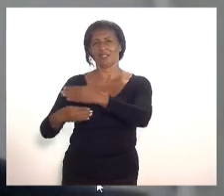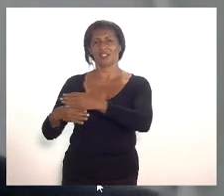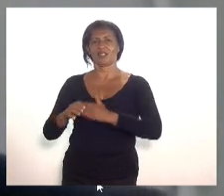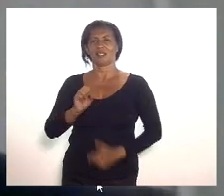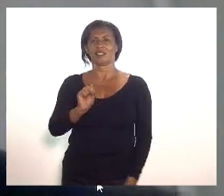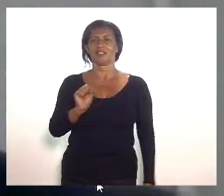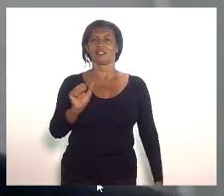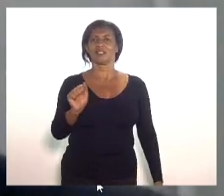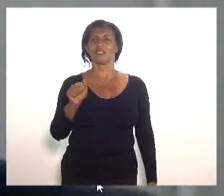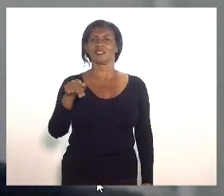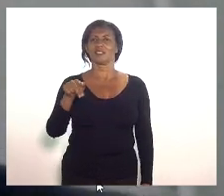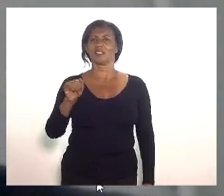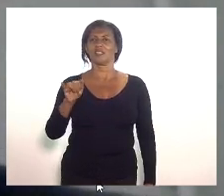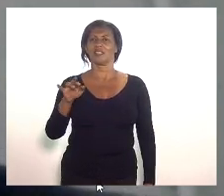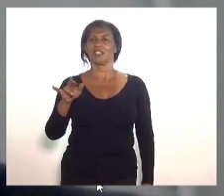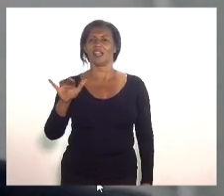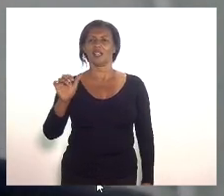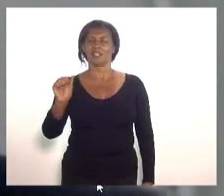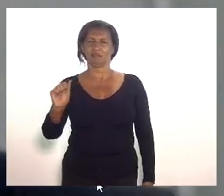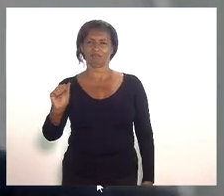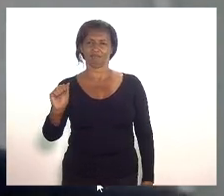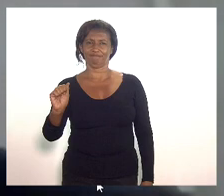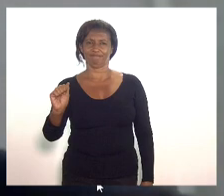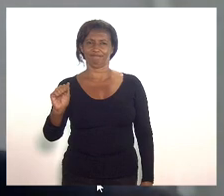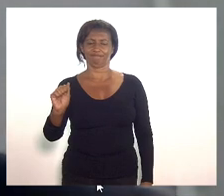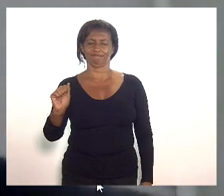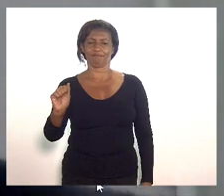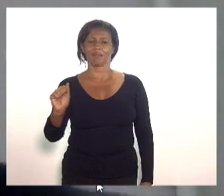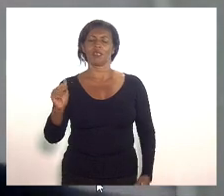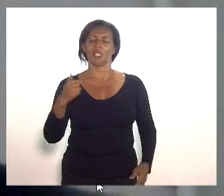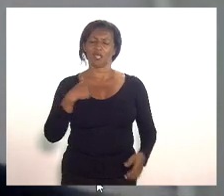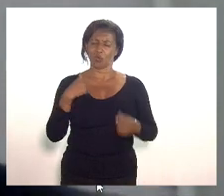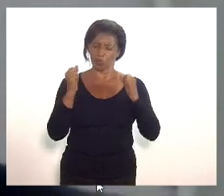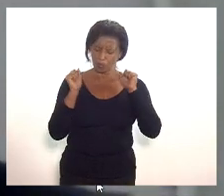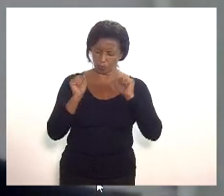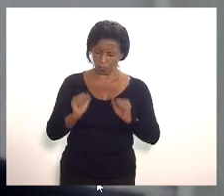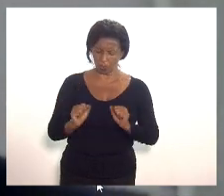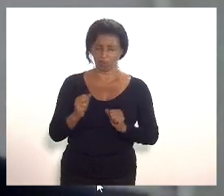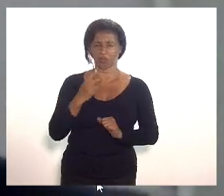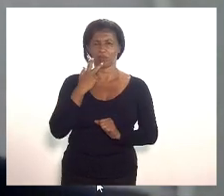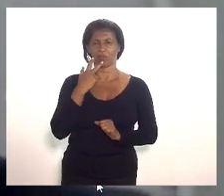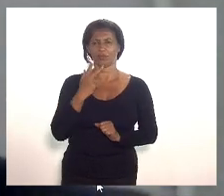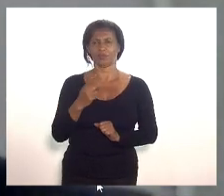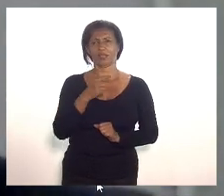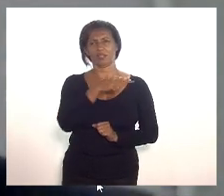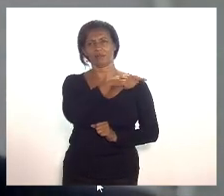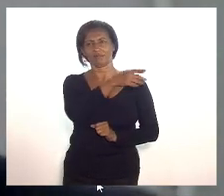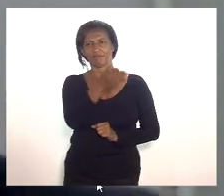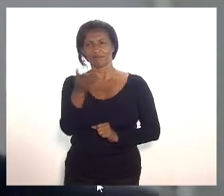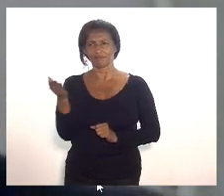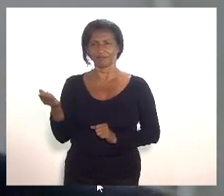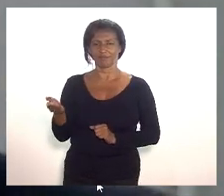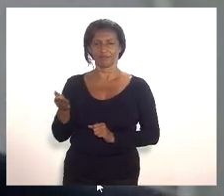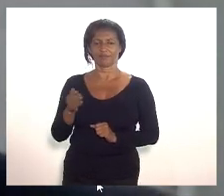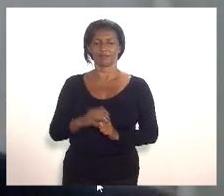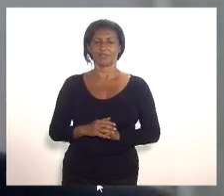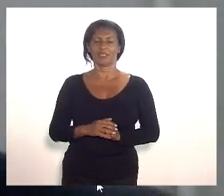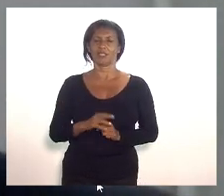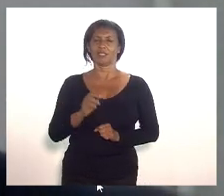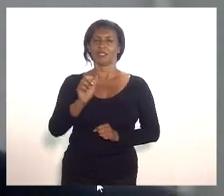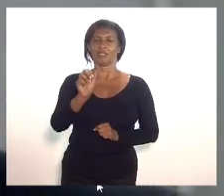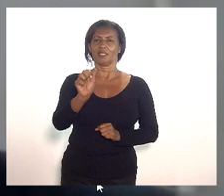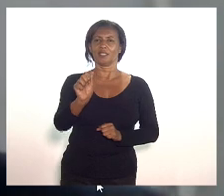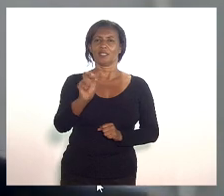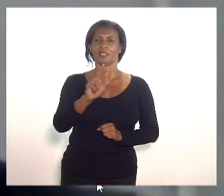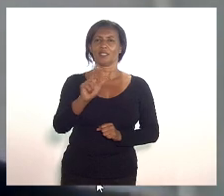eu conheço bem o estado posso dizer a vossas excelências que talvez uma barreira sanitária no município de Arraial do Cabo